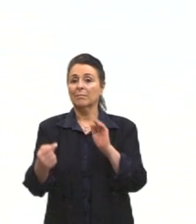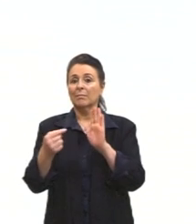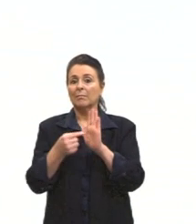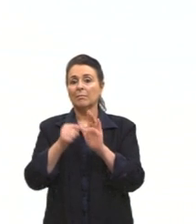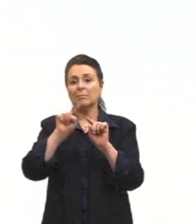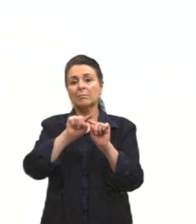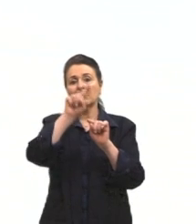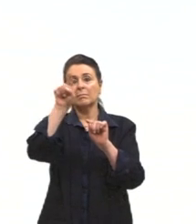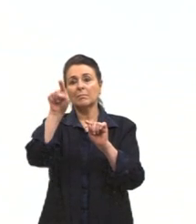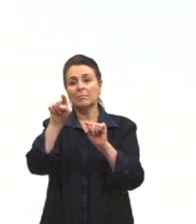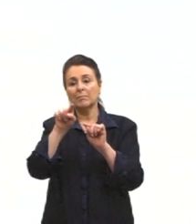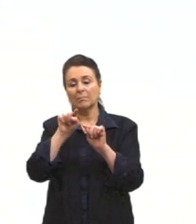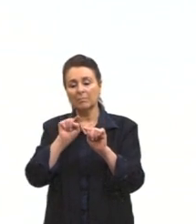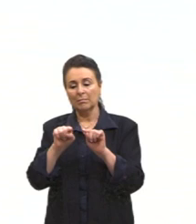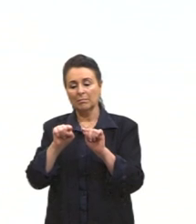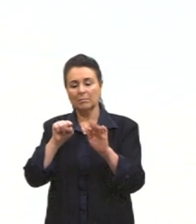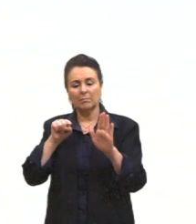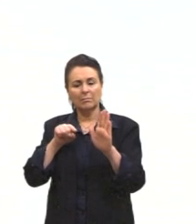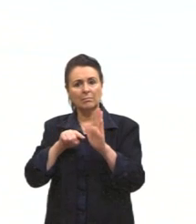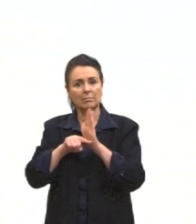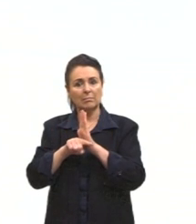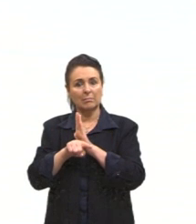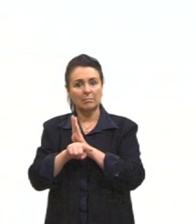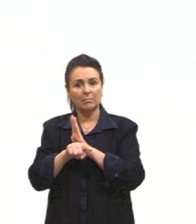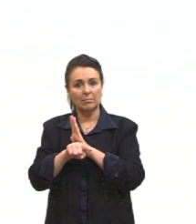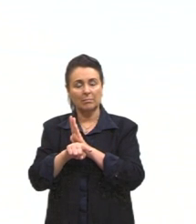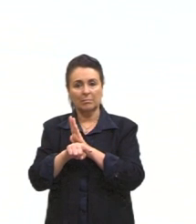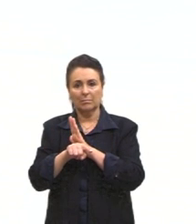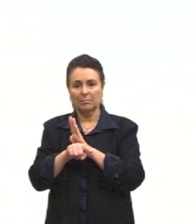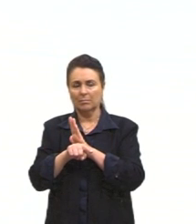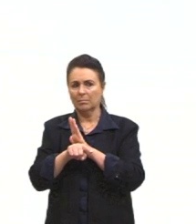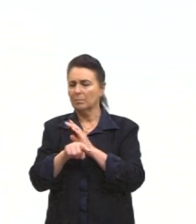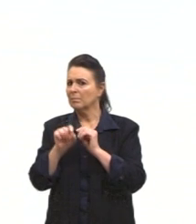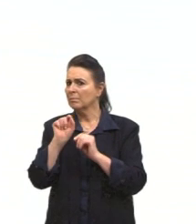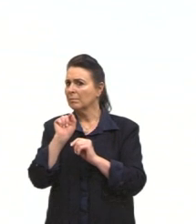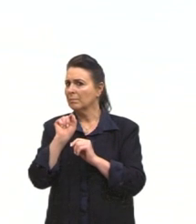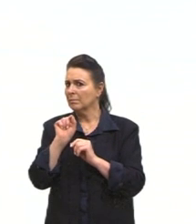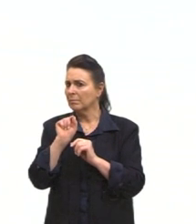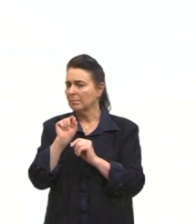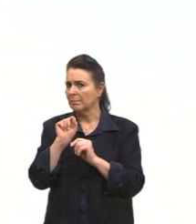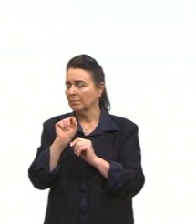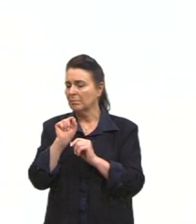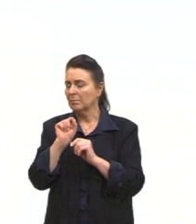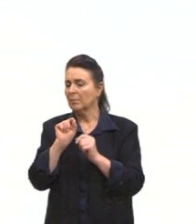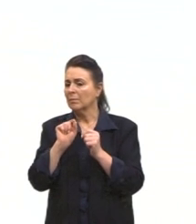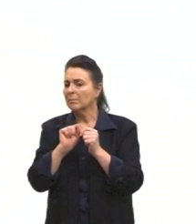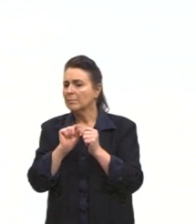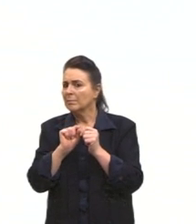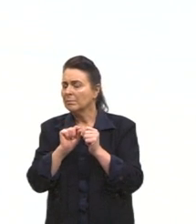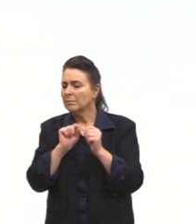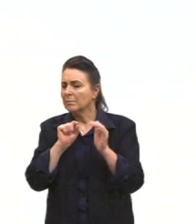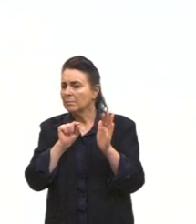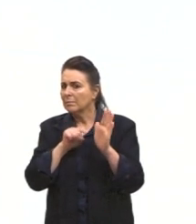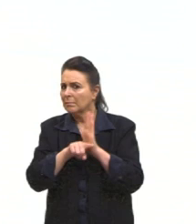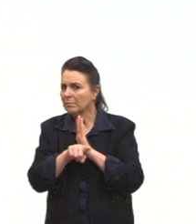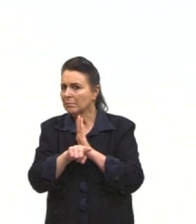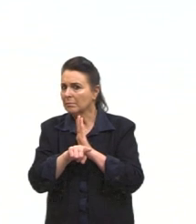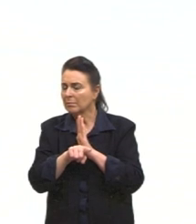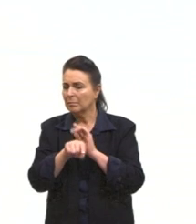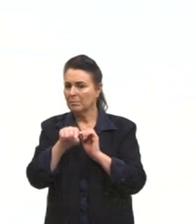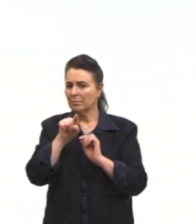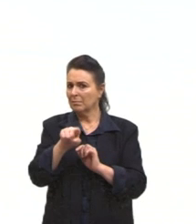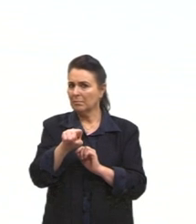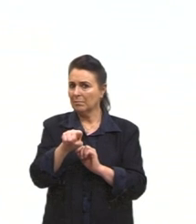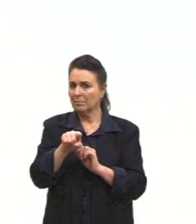interrogação. Qual é o problema com o nosso ponto de interrogação? Ele é usado para fazer perguntas diretas, mas essa pontuação não é